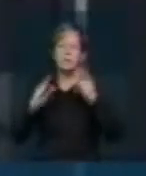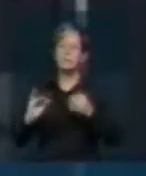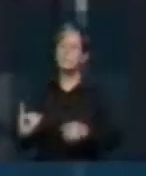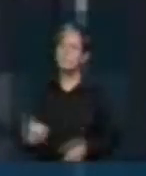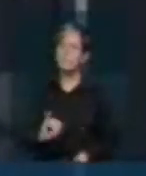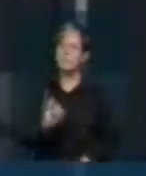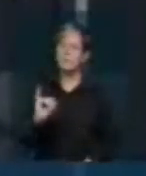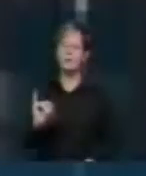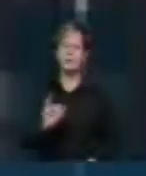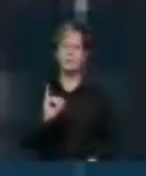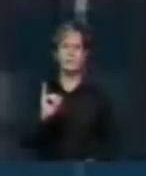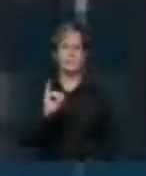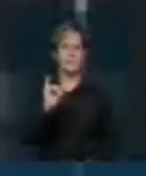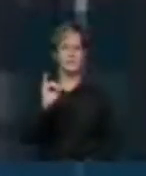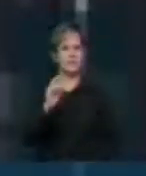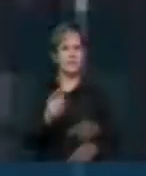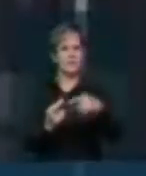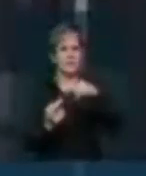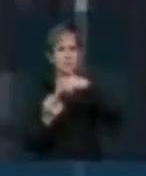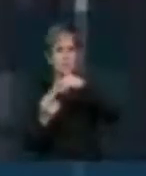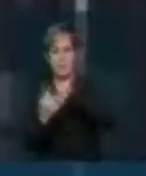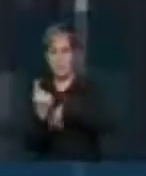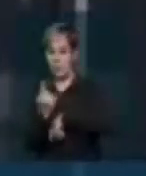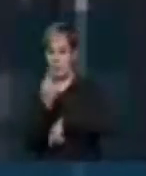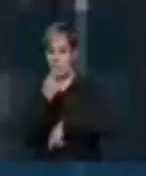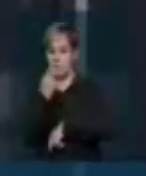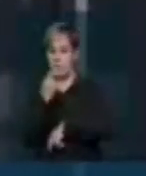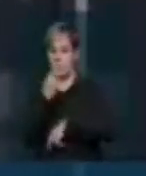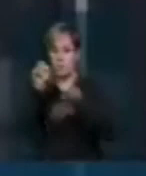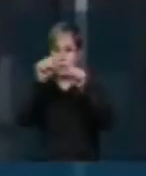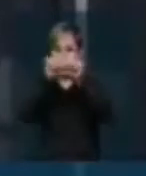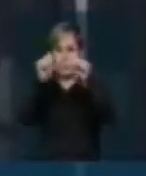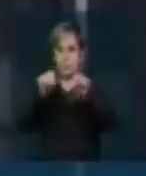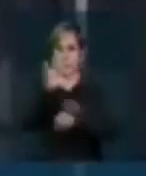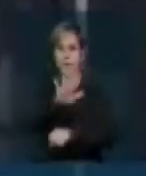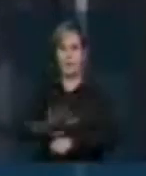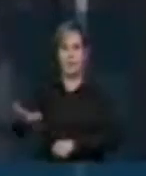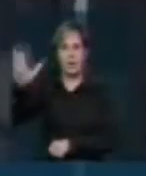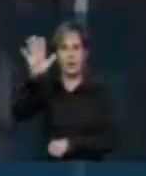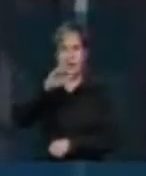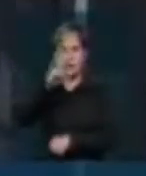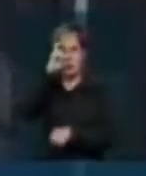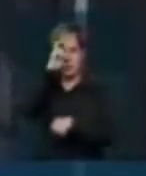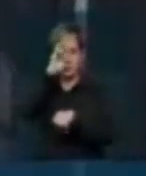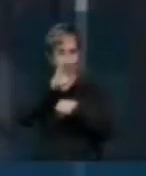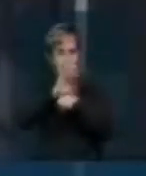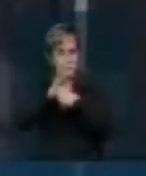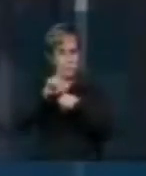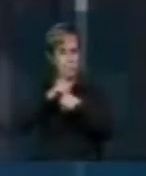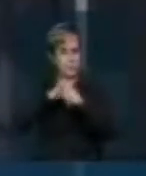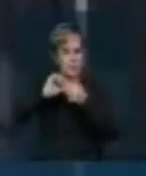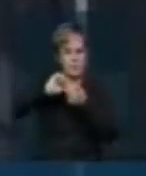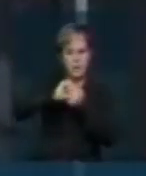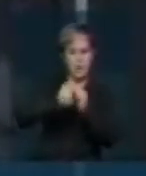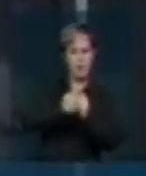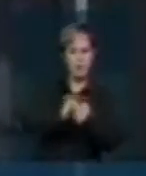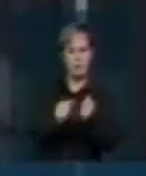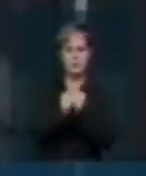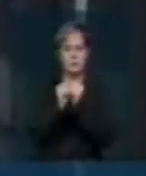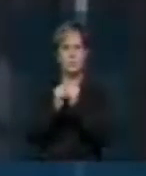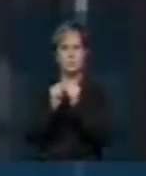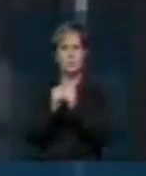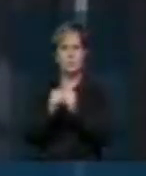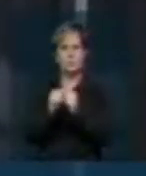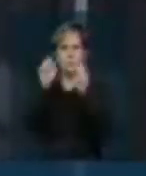Presidente. O parágrafo único diz aqui, o Sistema Nacional de Cultura está articulado com os demais sistemas nacionais. E coloca